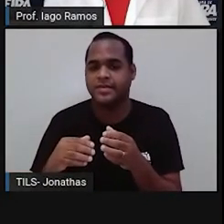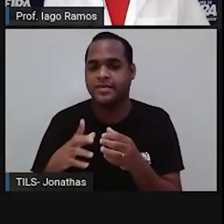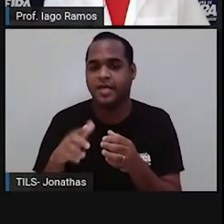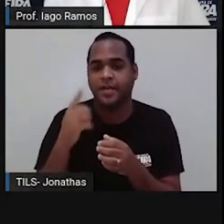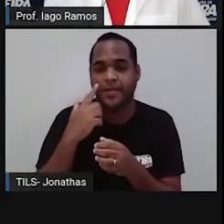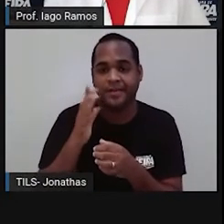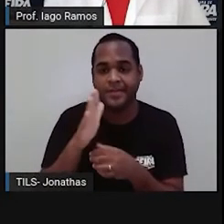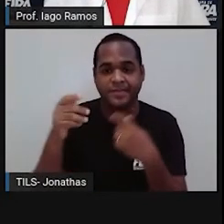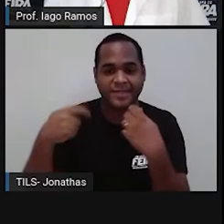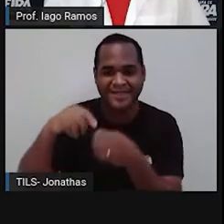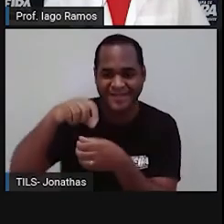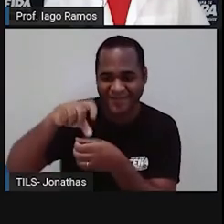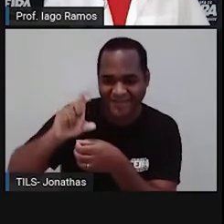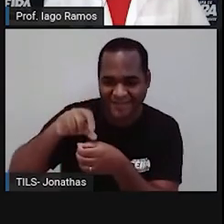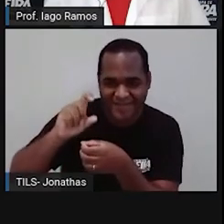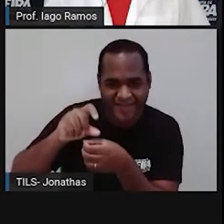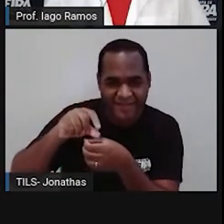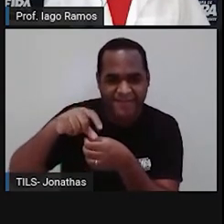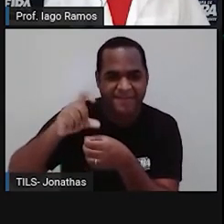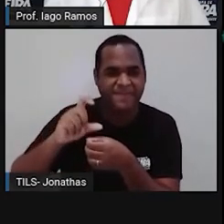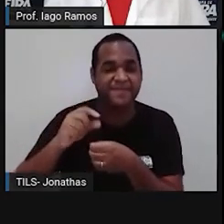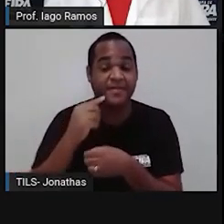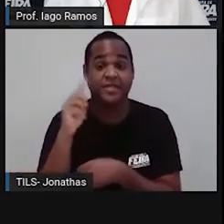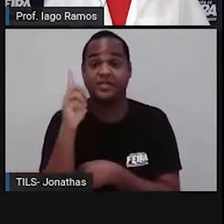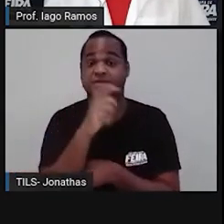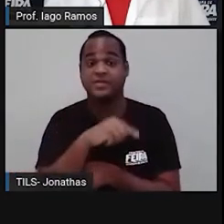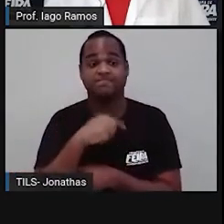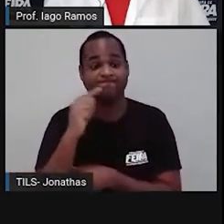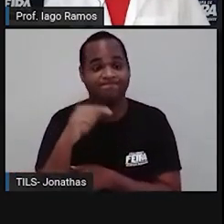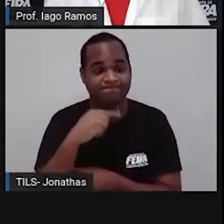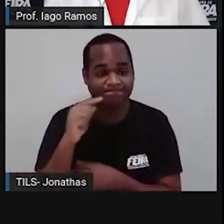refrigerante. E agora? Ficou difícil, hein?